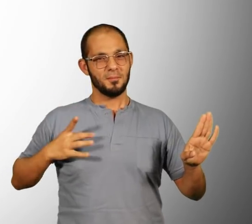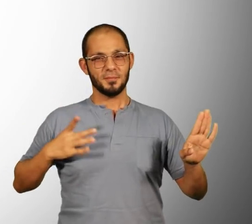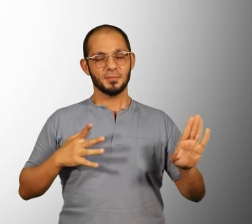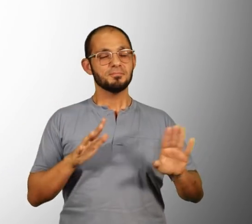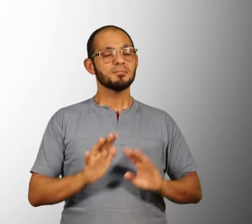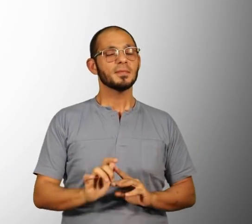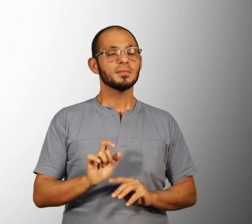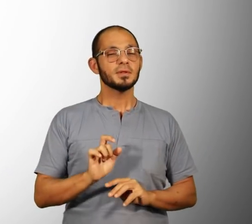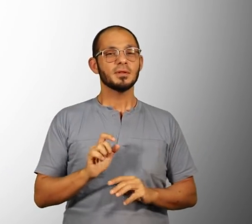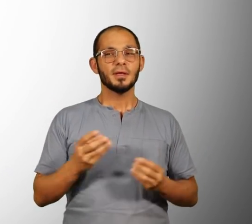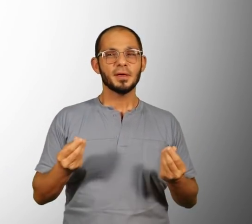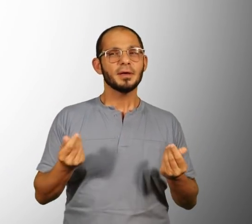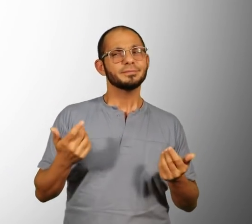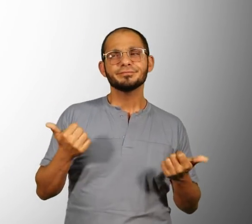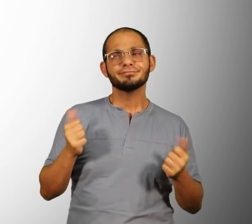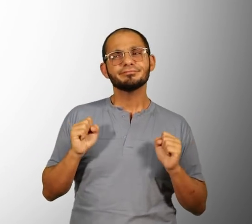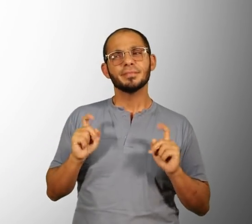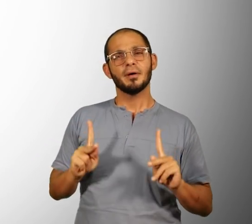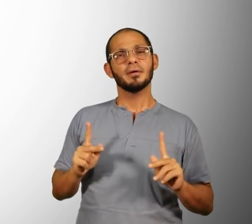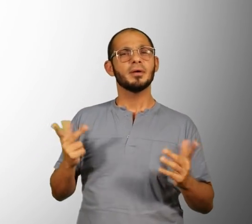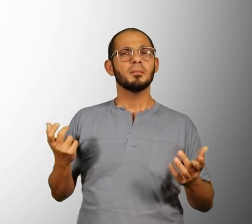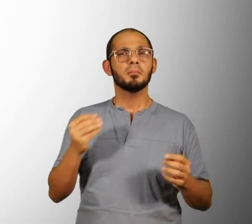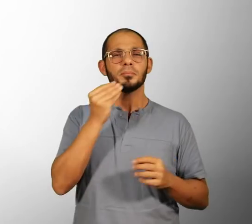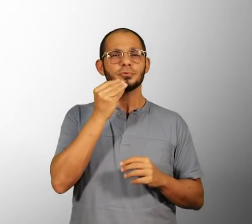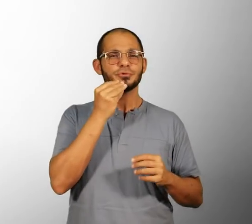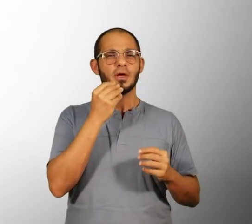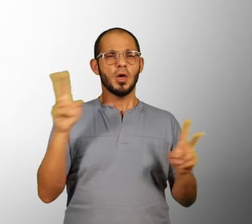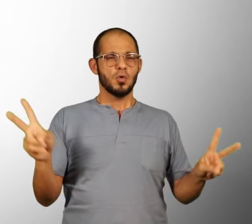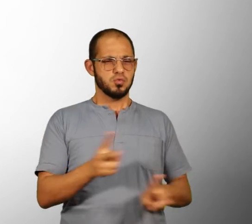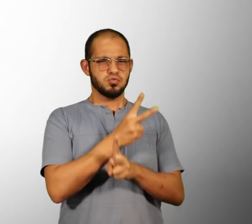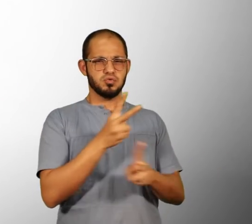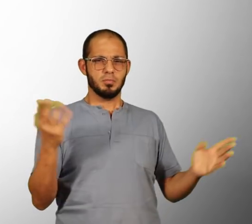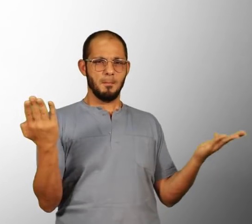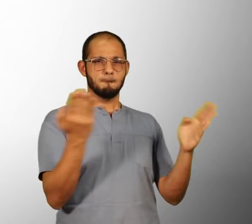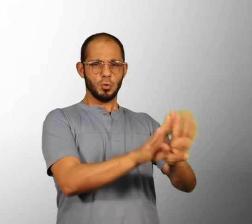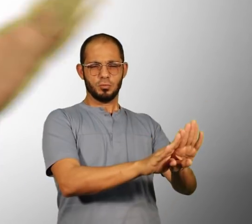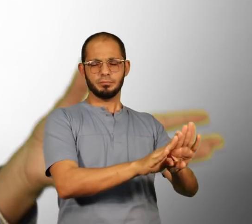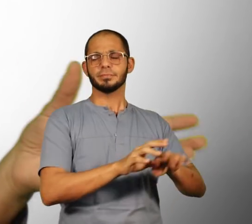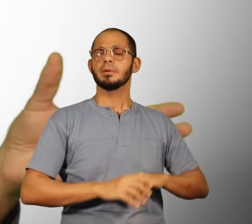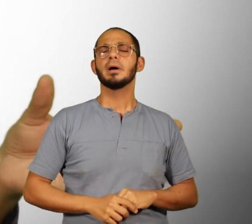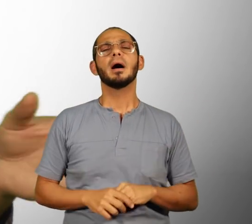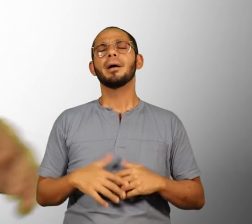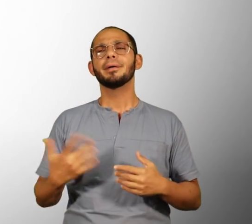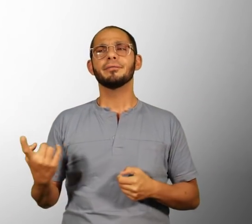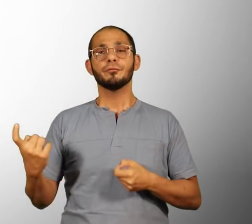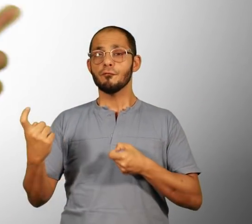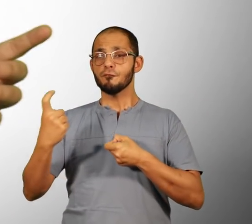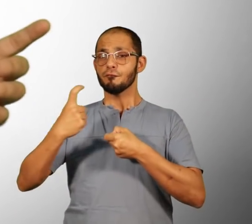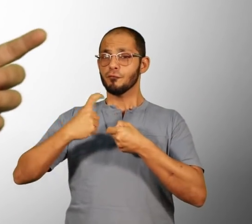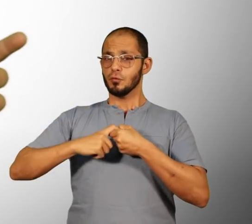aí a gente não... Tipo, tá, ok, pode ter sido o vento. E aí quando a gente voltou pra casa do rapaz lá que